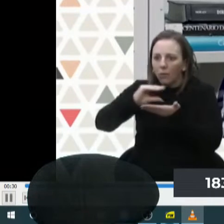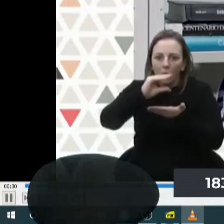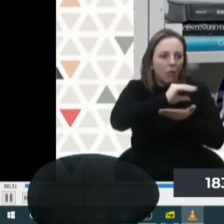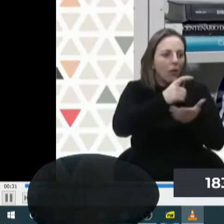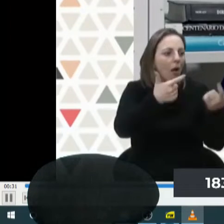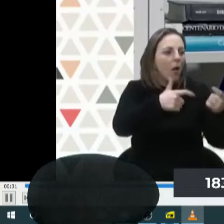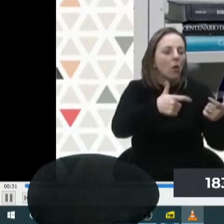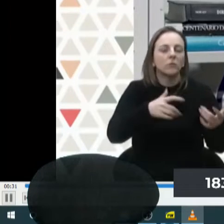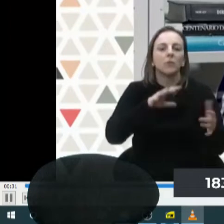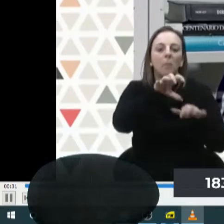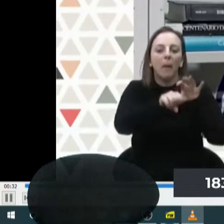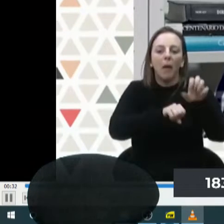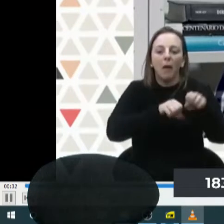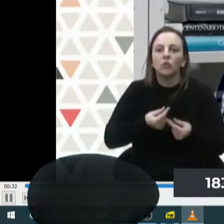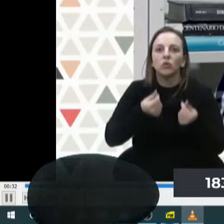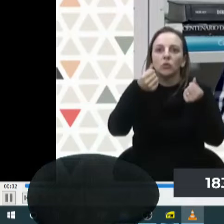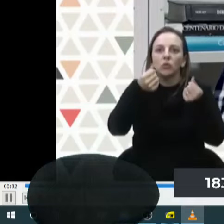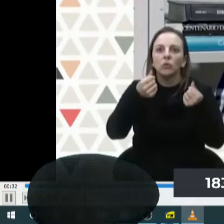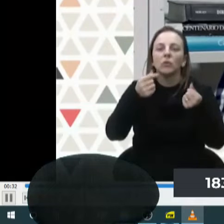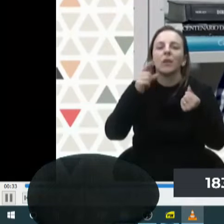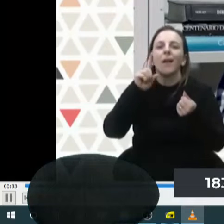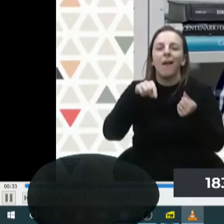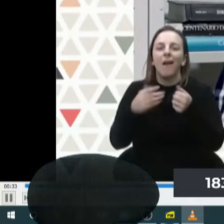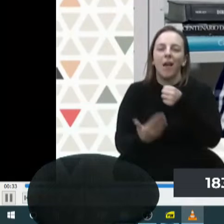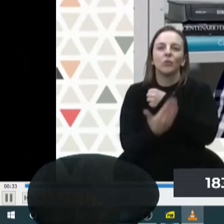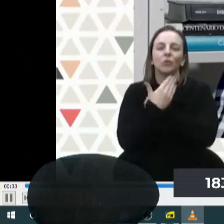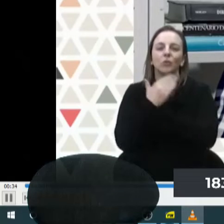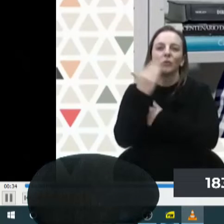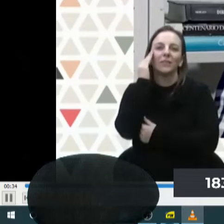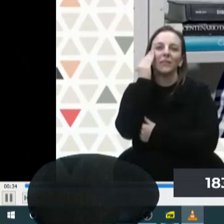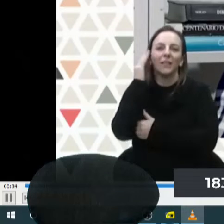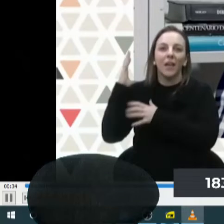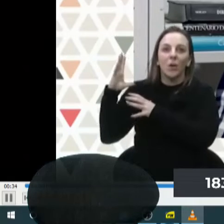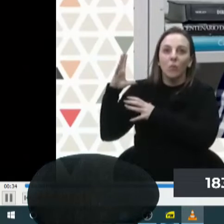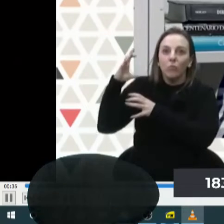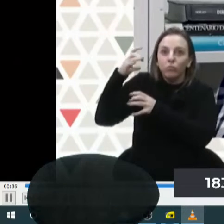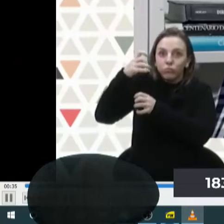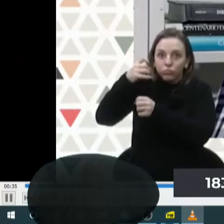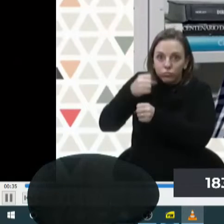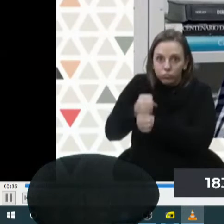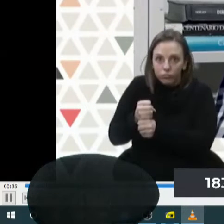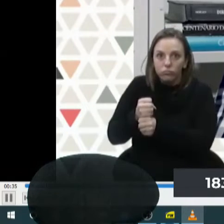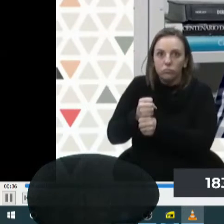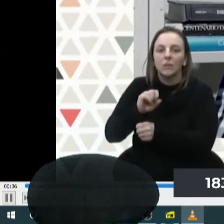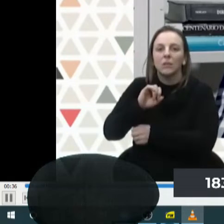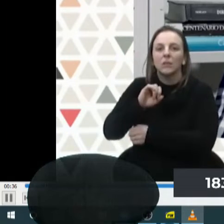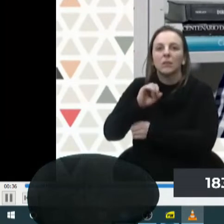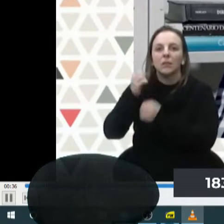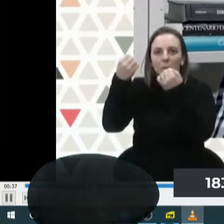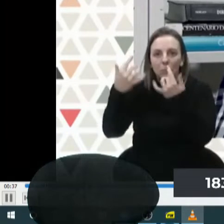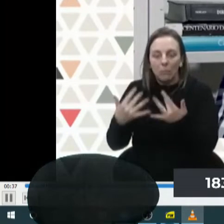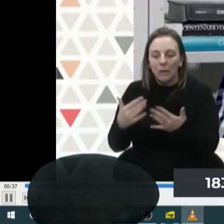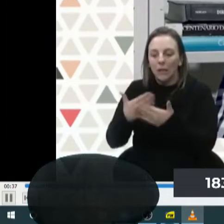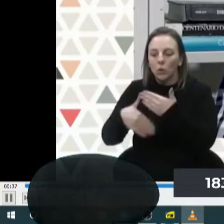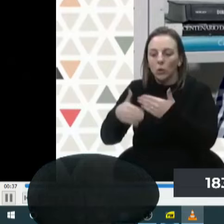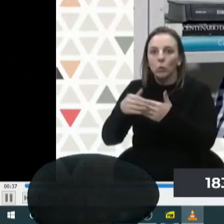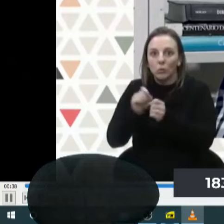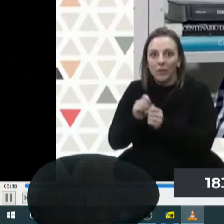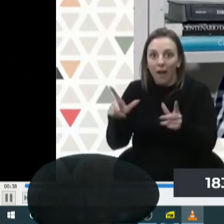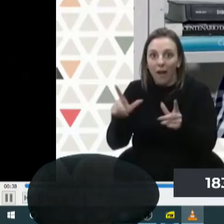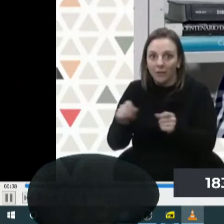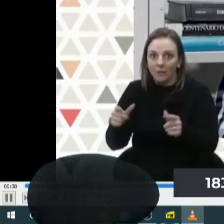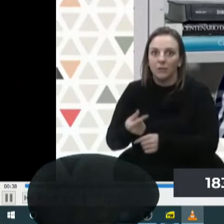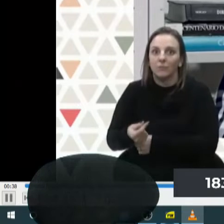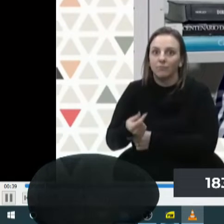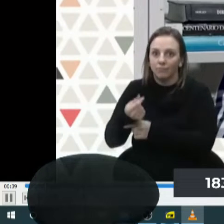recursos para que uma campanha eleitoral ocorra, ela se presta também para nós entendermos a prestação de contas disso tudo. Porque no momento que nós